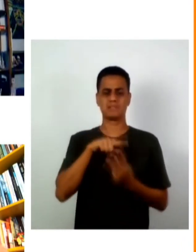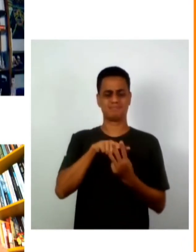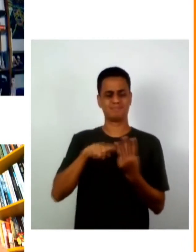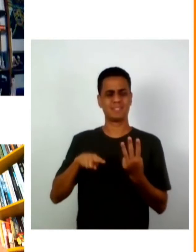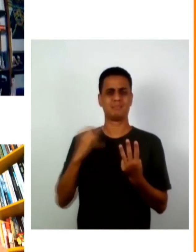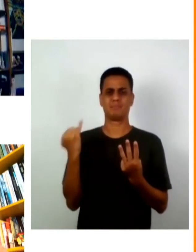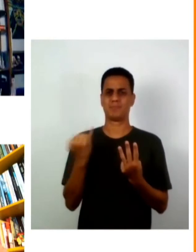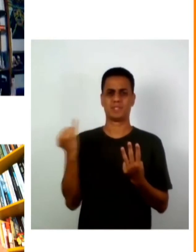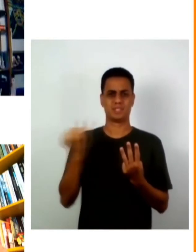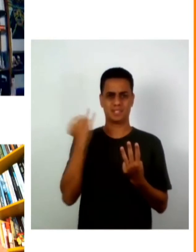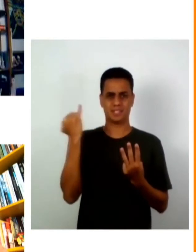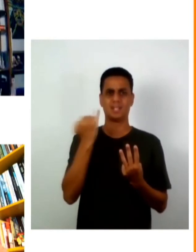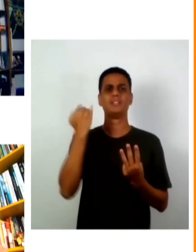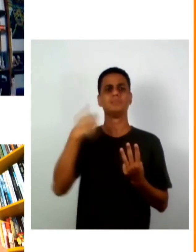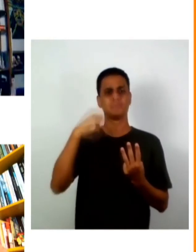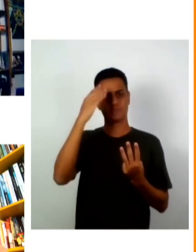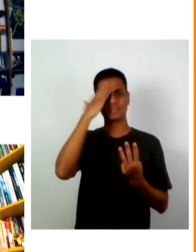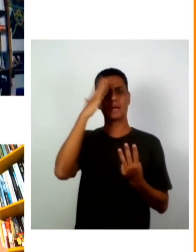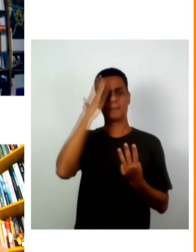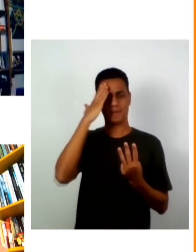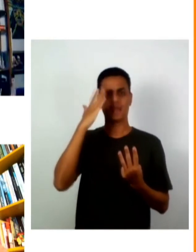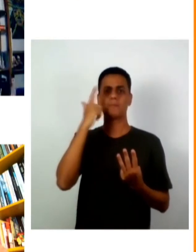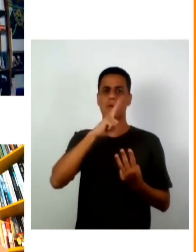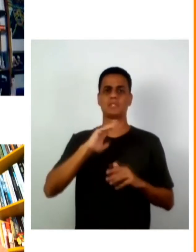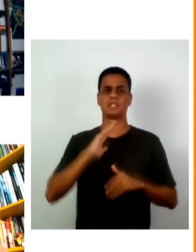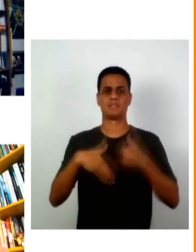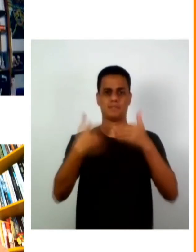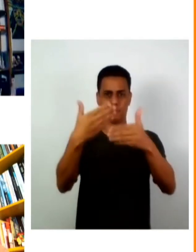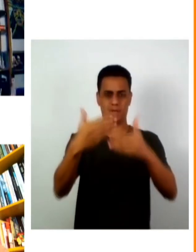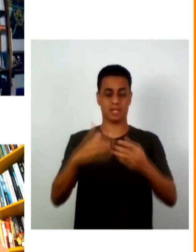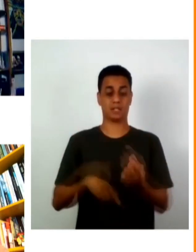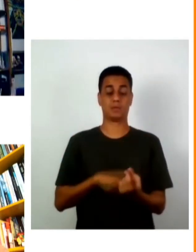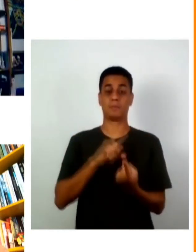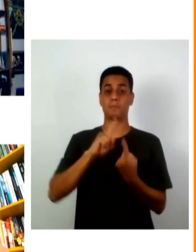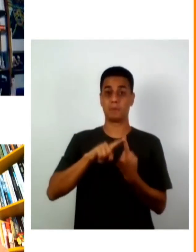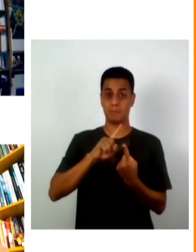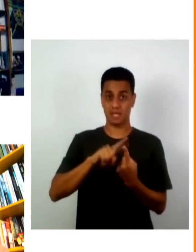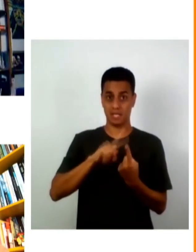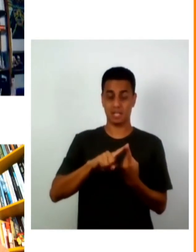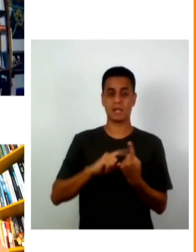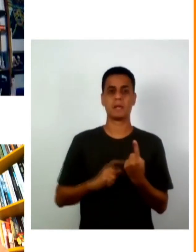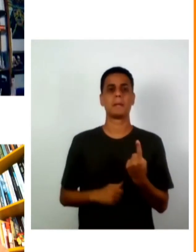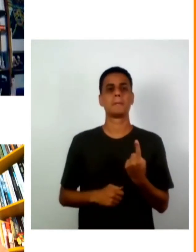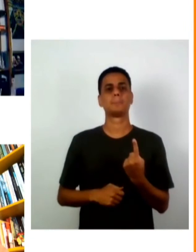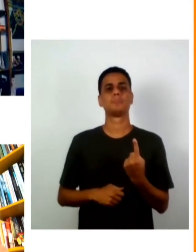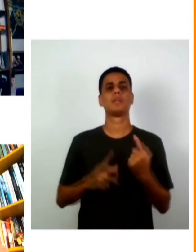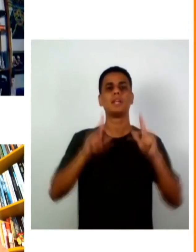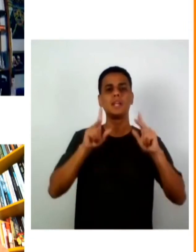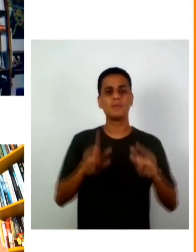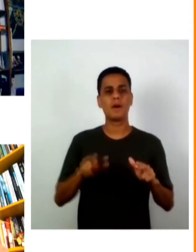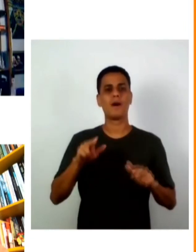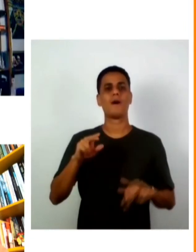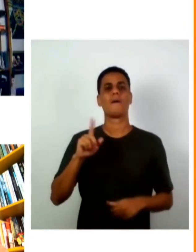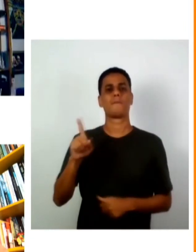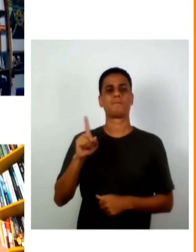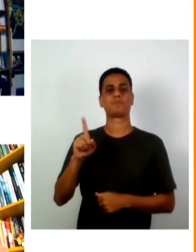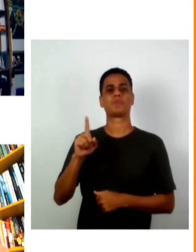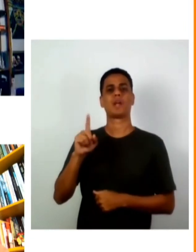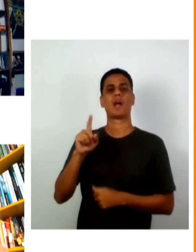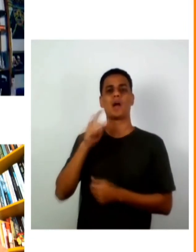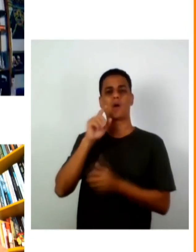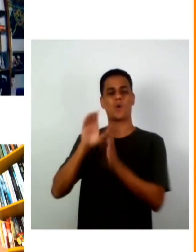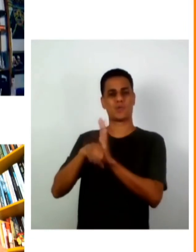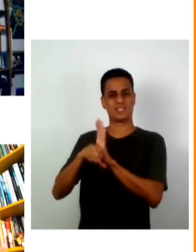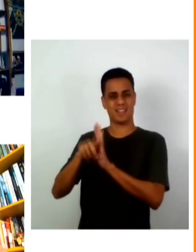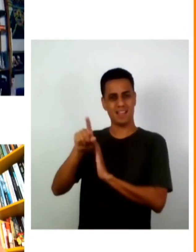importantes que devem ser considerados nesse desenvolvimento primeiro como o Marque Assens